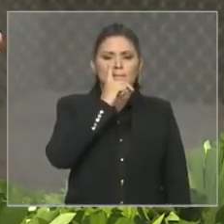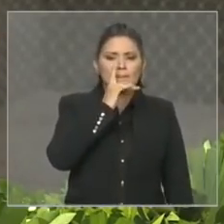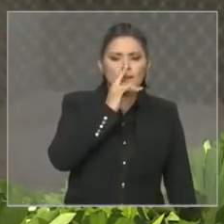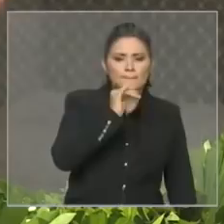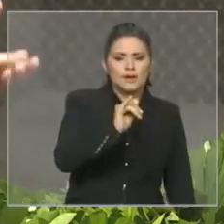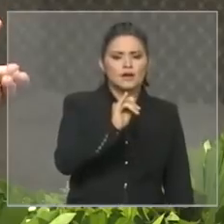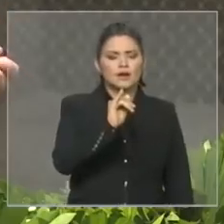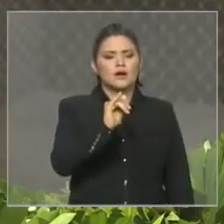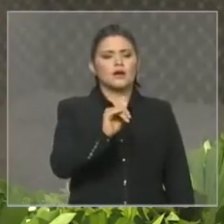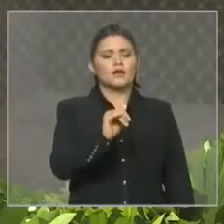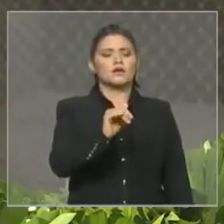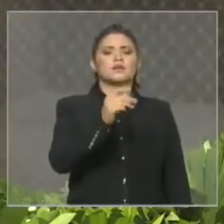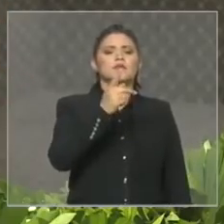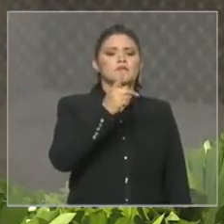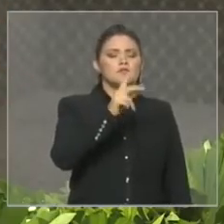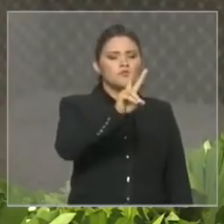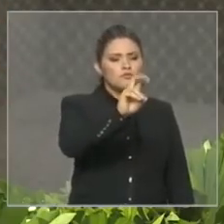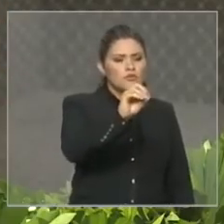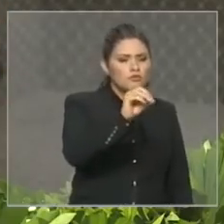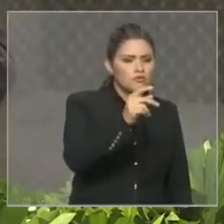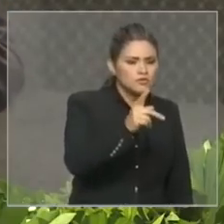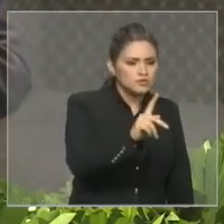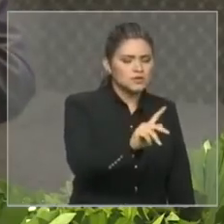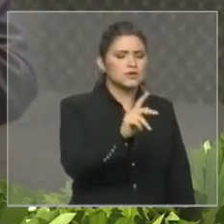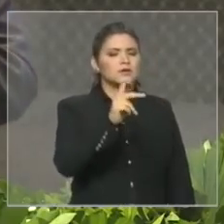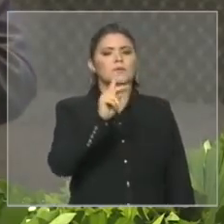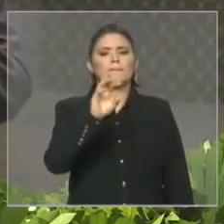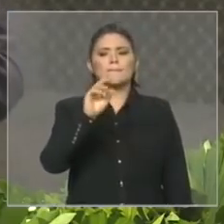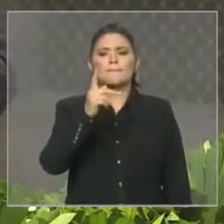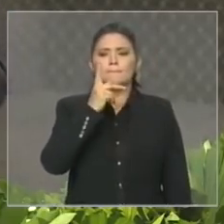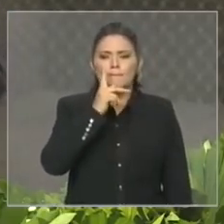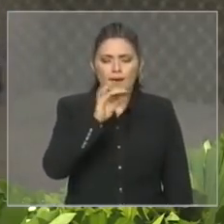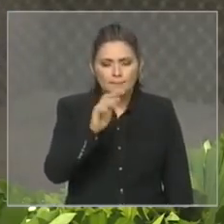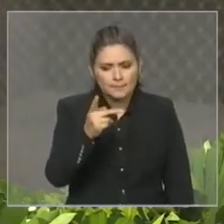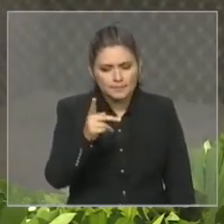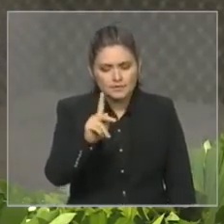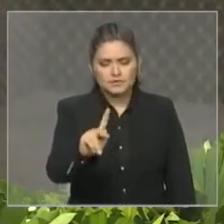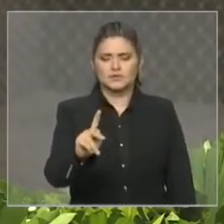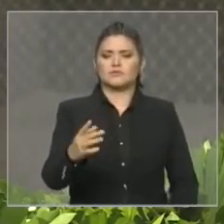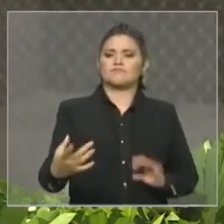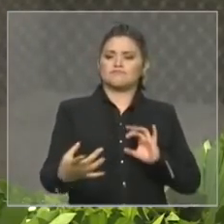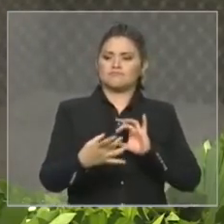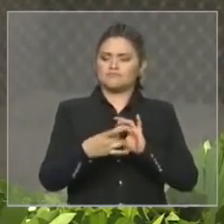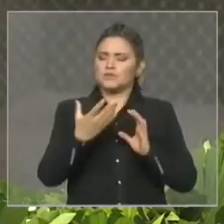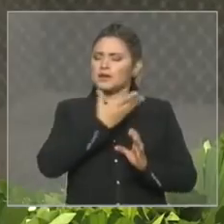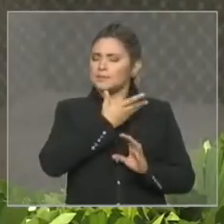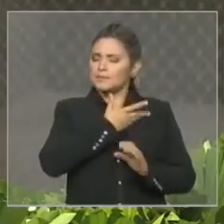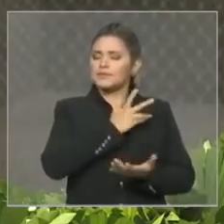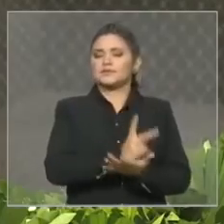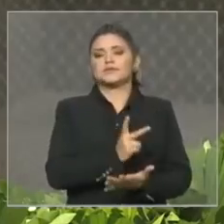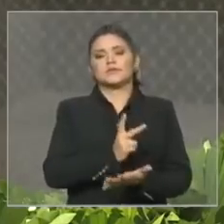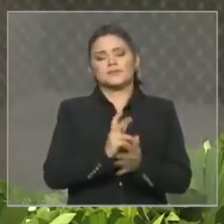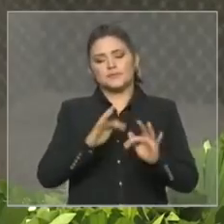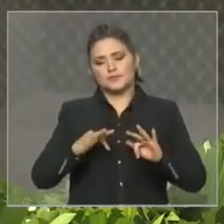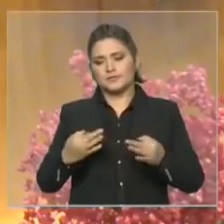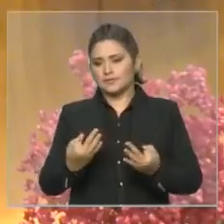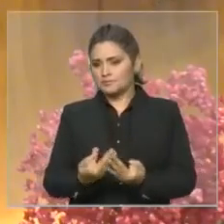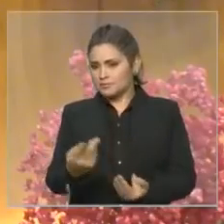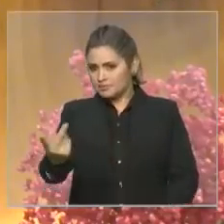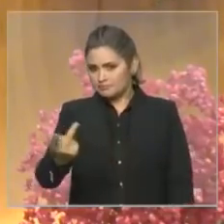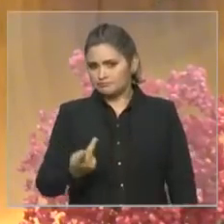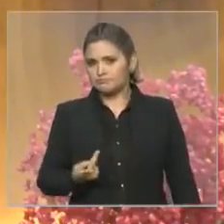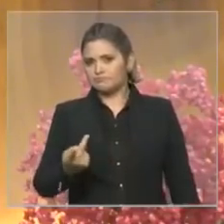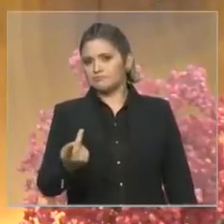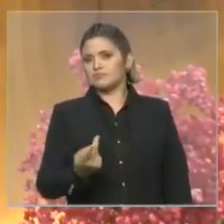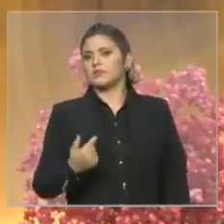avô do Otelino, o pai do Otelino. Portanto, para mim é uma imensa alegria receber esse